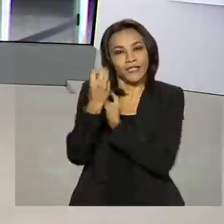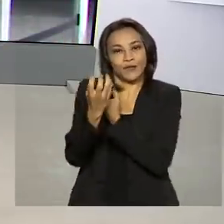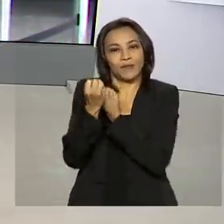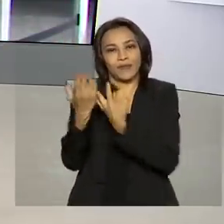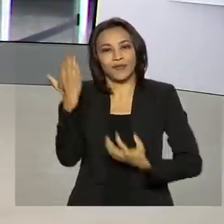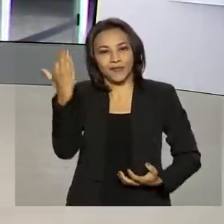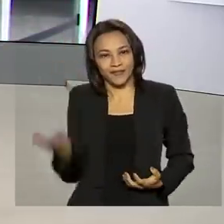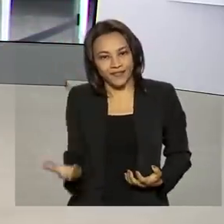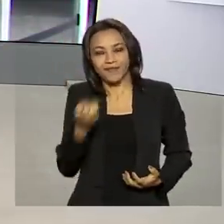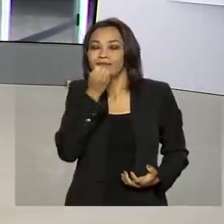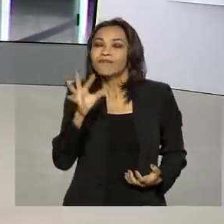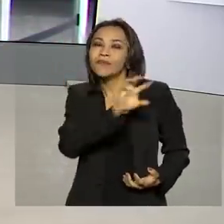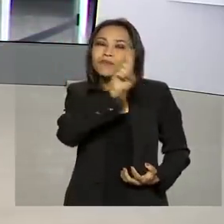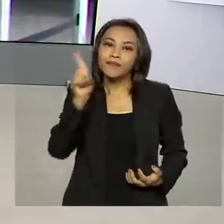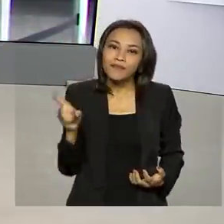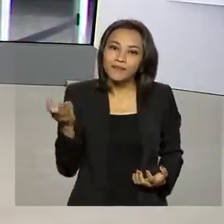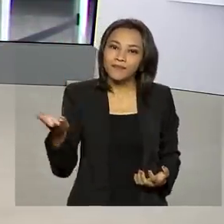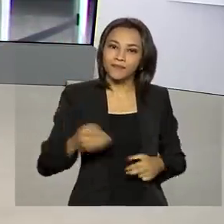vivo para a gente. Márcia, bom dia.